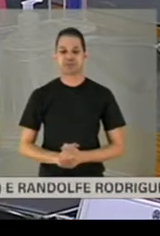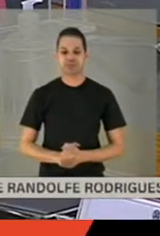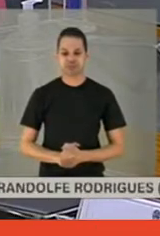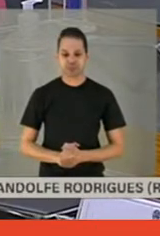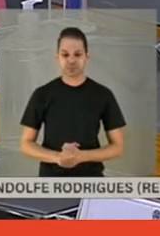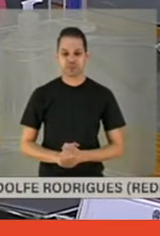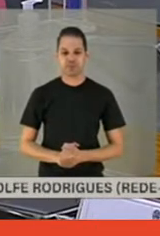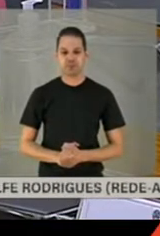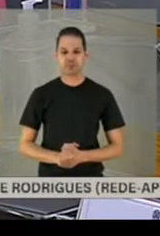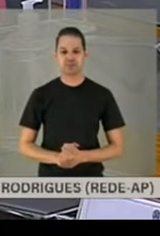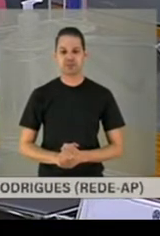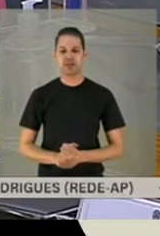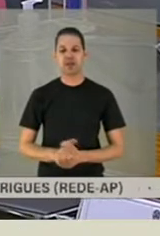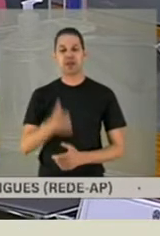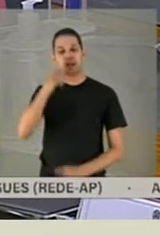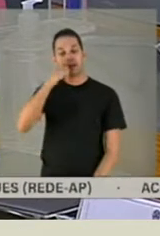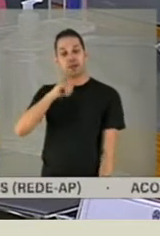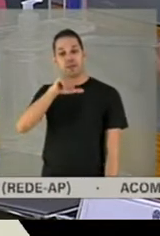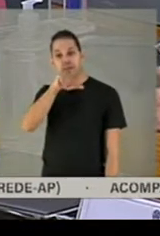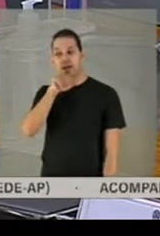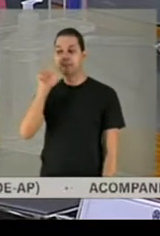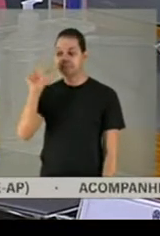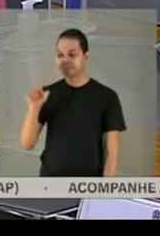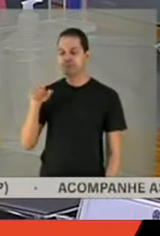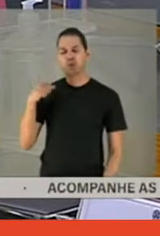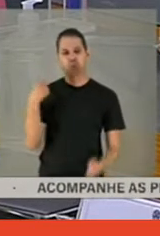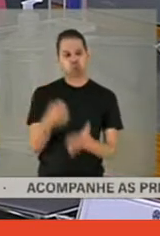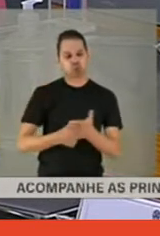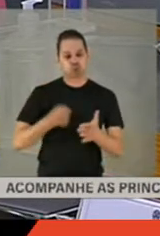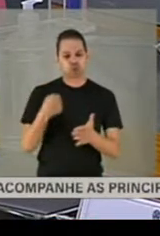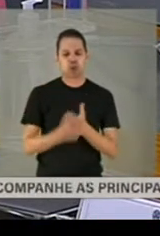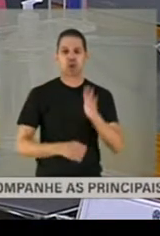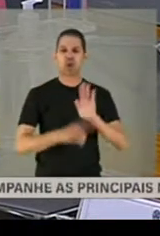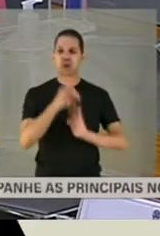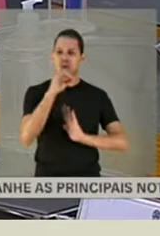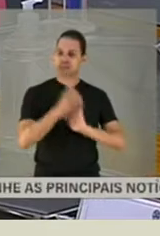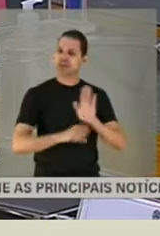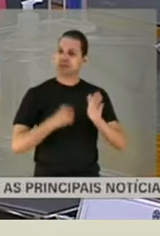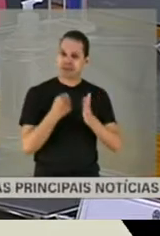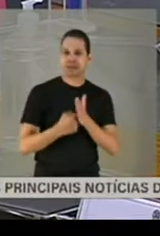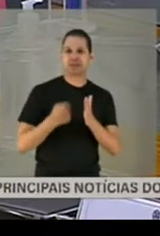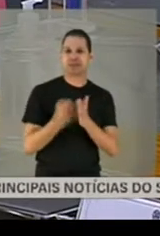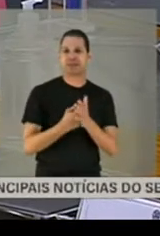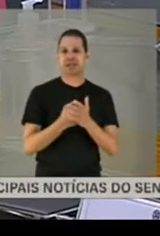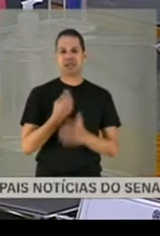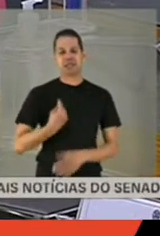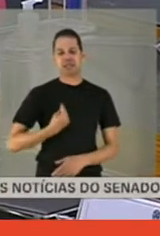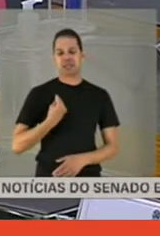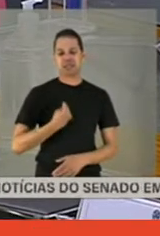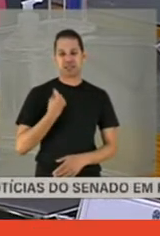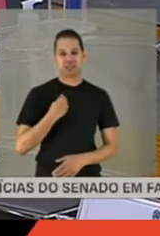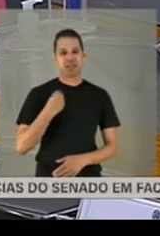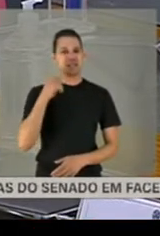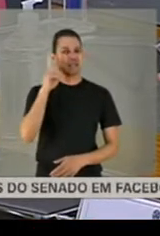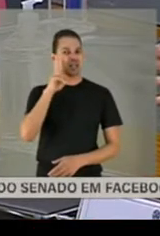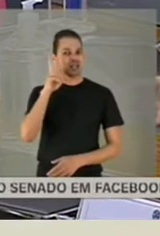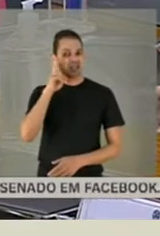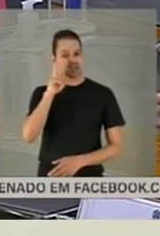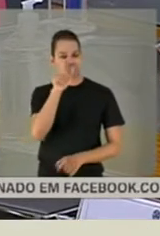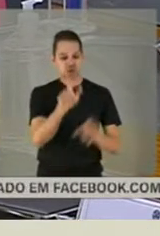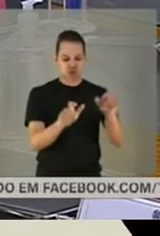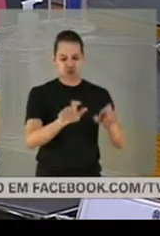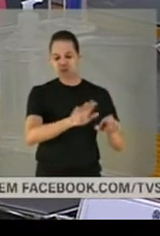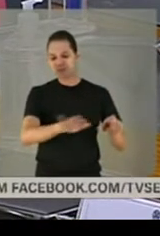por muito tempo, foi uma pessoa que lutou por esses direitos, mudou muitas histórias. Então, a gente foi uma perda que extrapolou o convívio